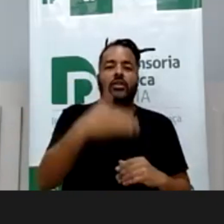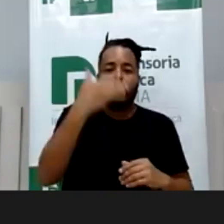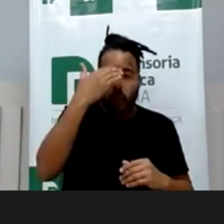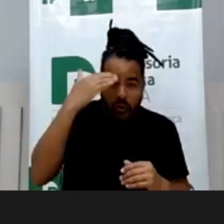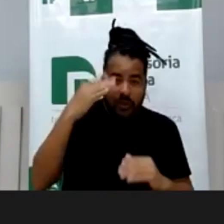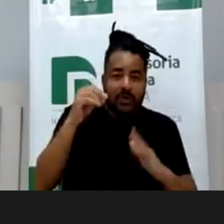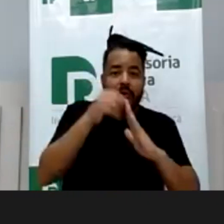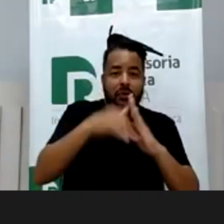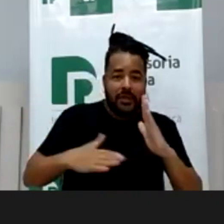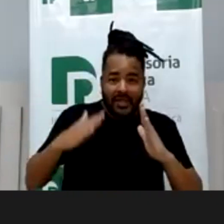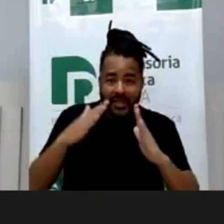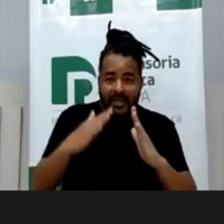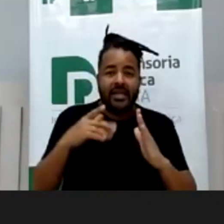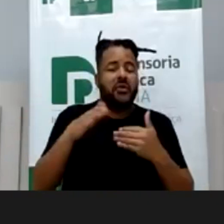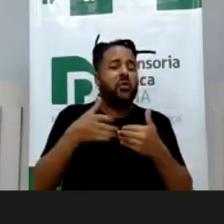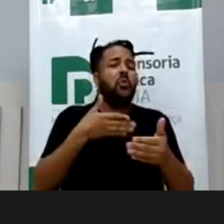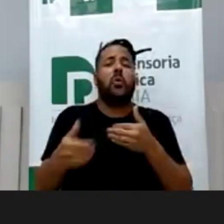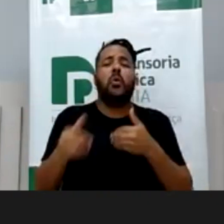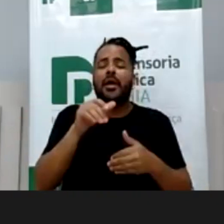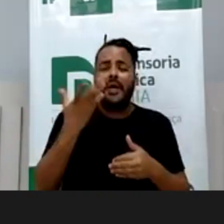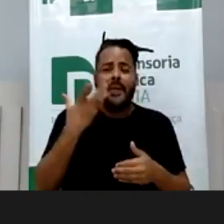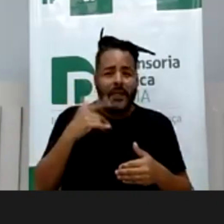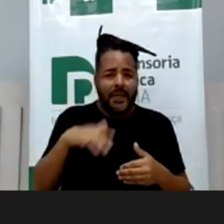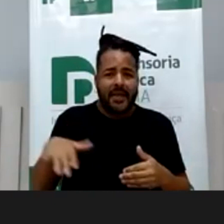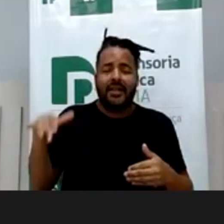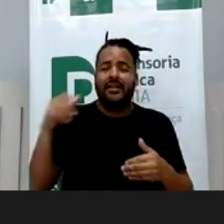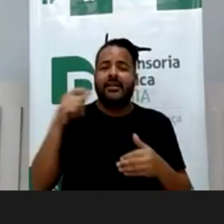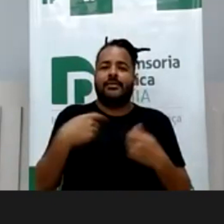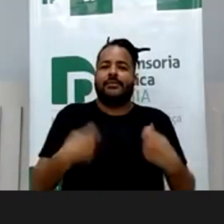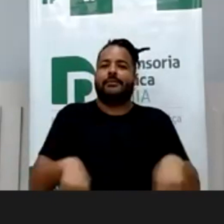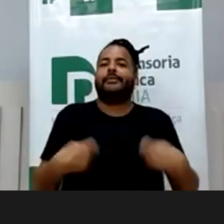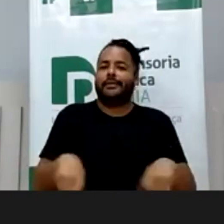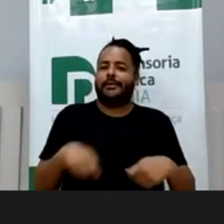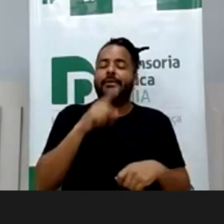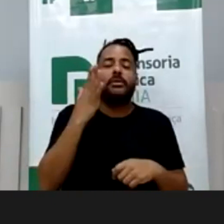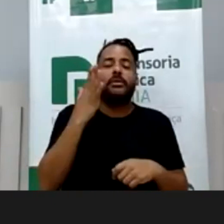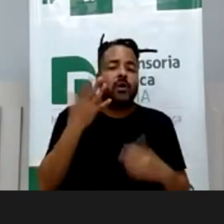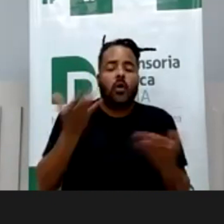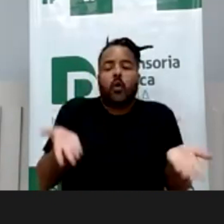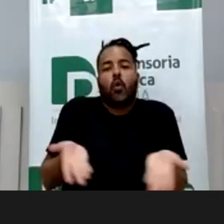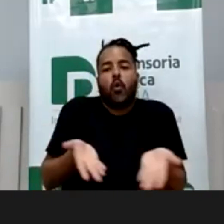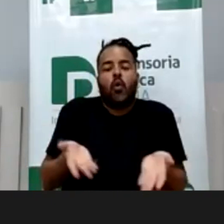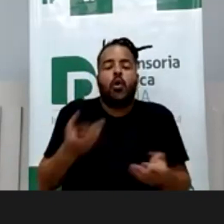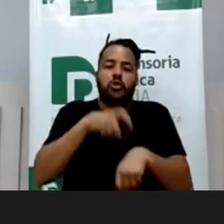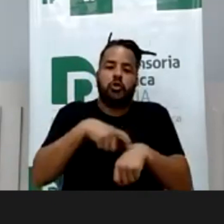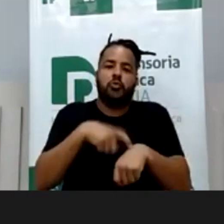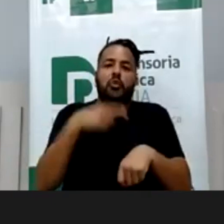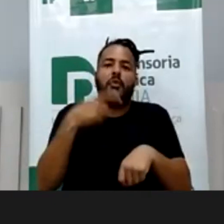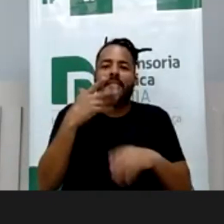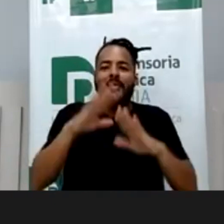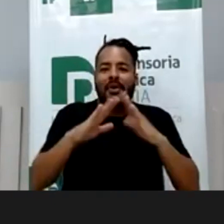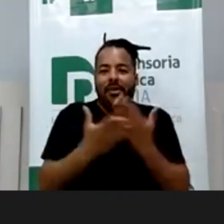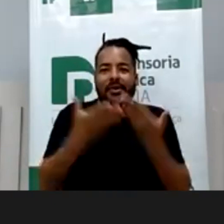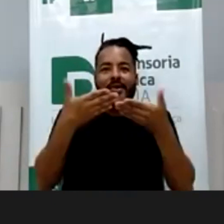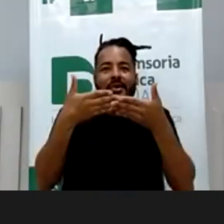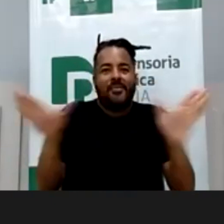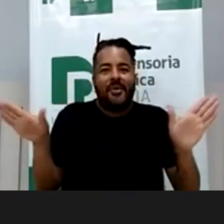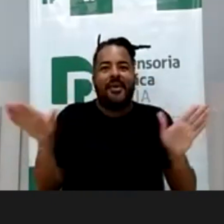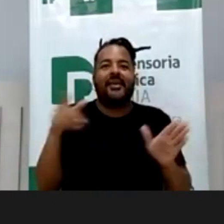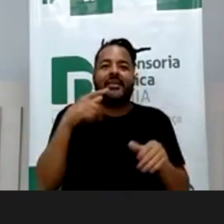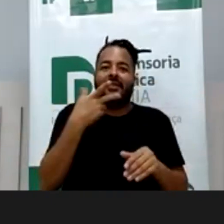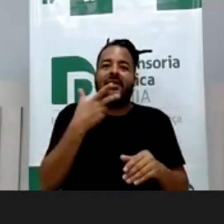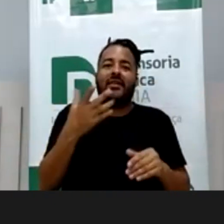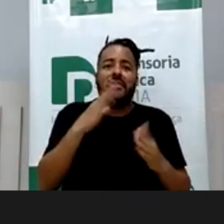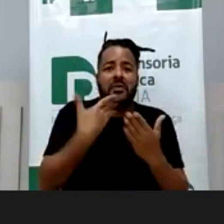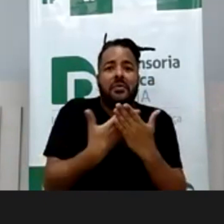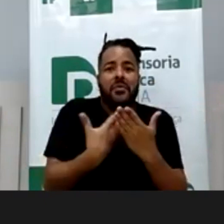criança, tem que estar. E aí eu fico pensando, hoje poderia ser um momento que a escola poderia abrir, por exemplo, para